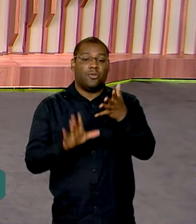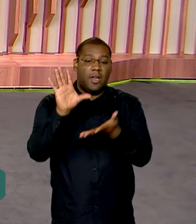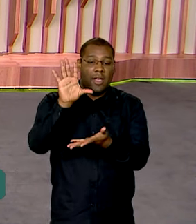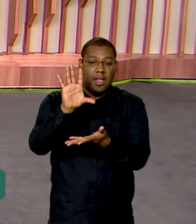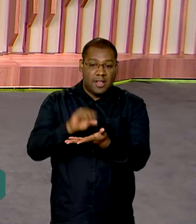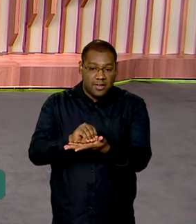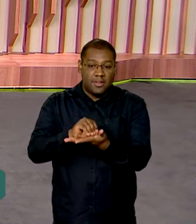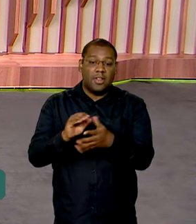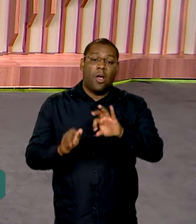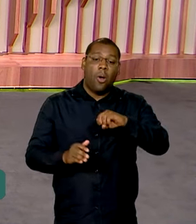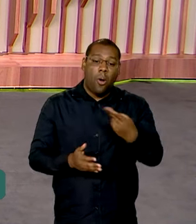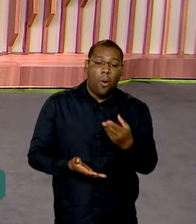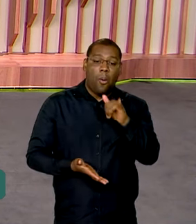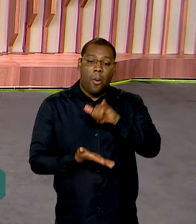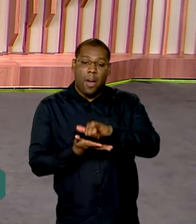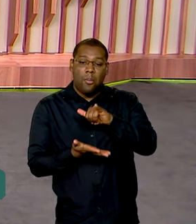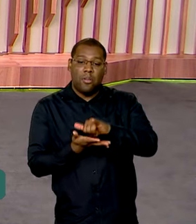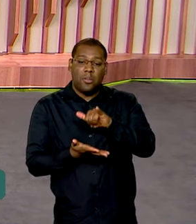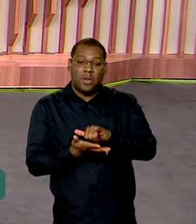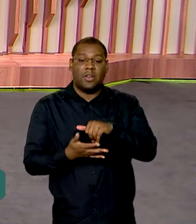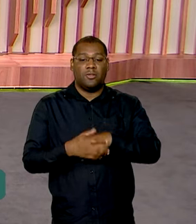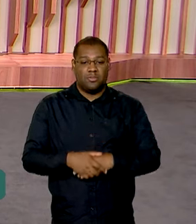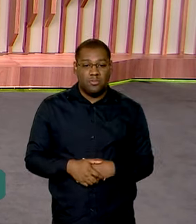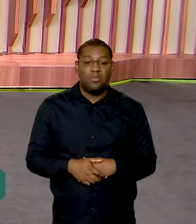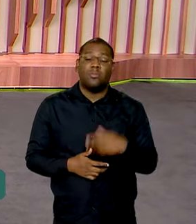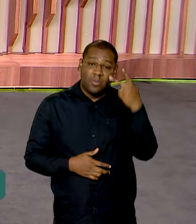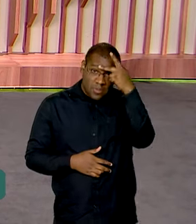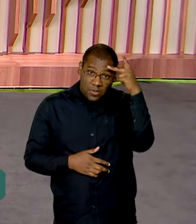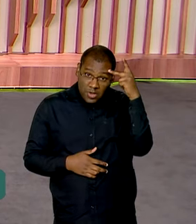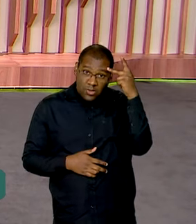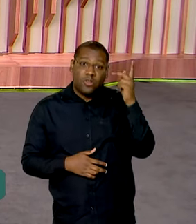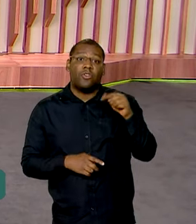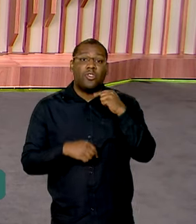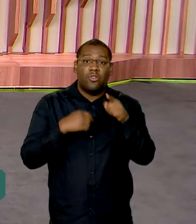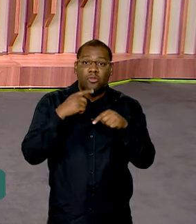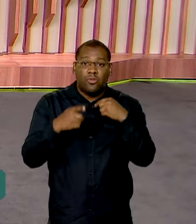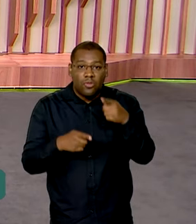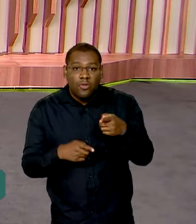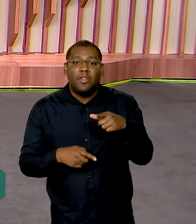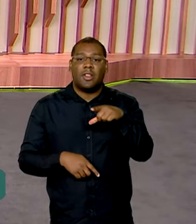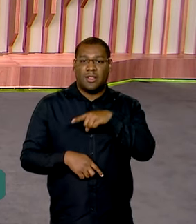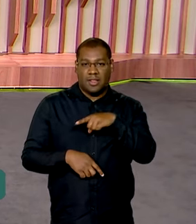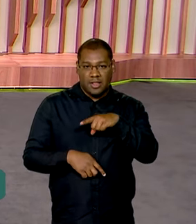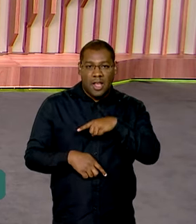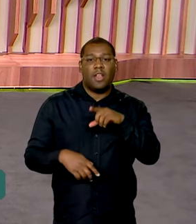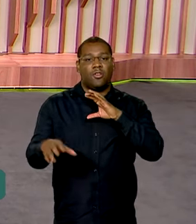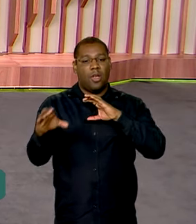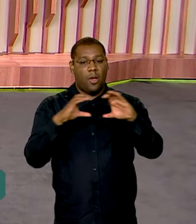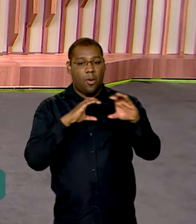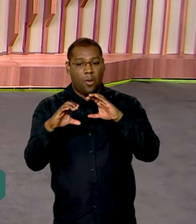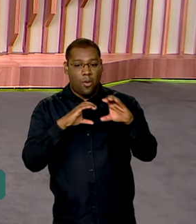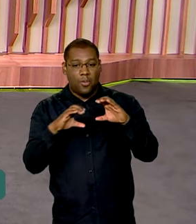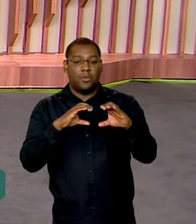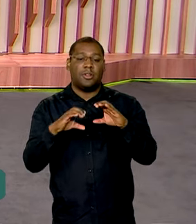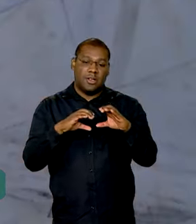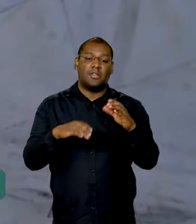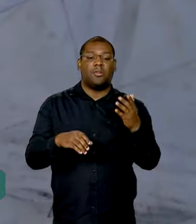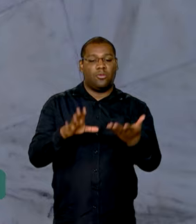aplicativo. E o contribuinte também pode tirar dúvidas nos boletins que a Receita disponibiliza no canal do YouTube.